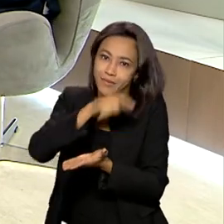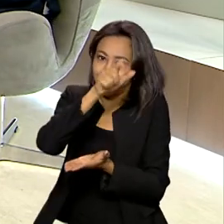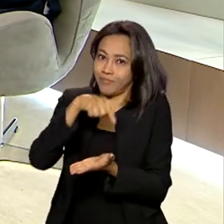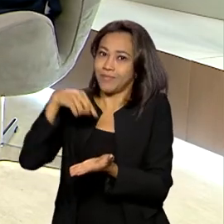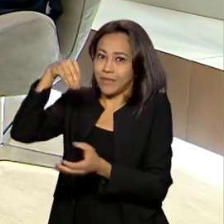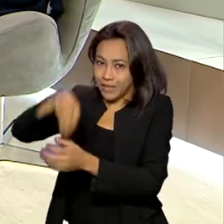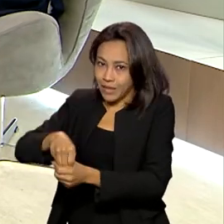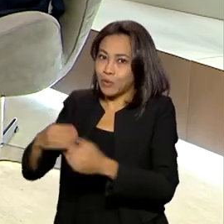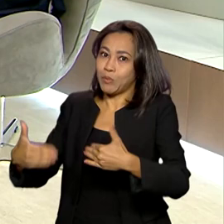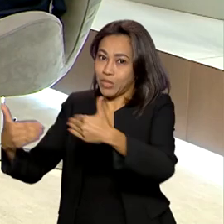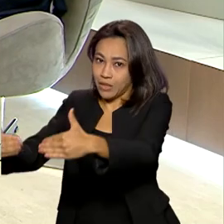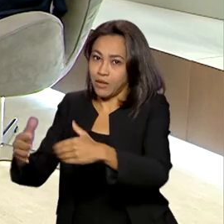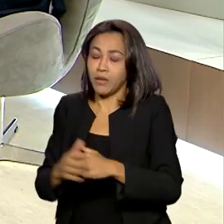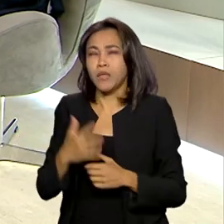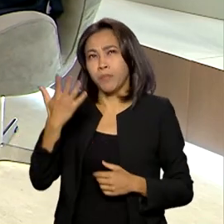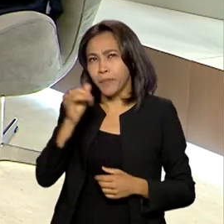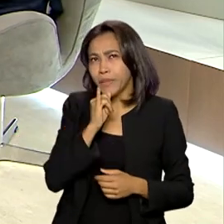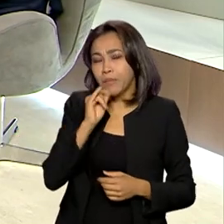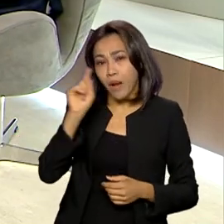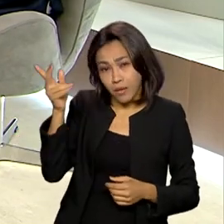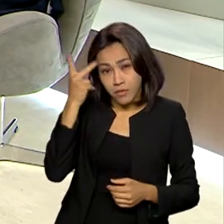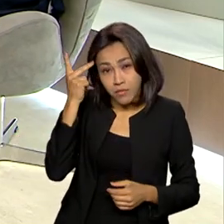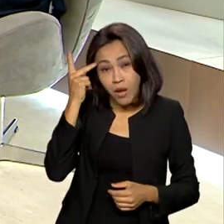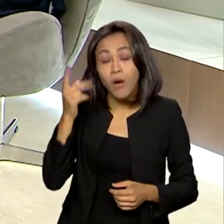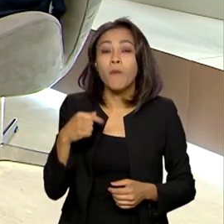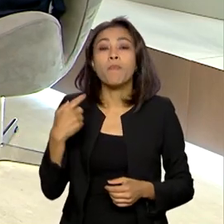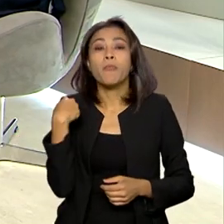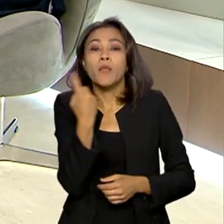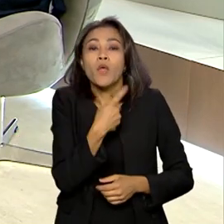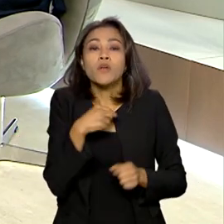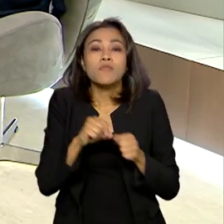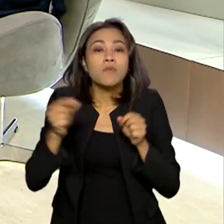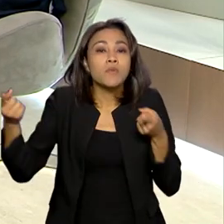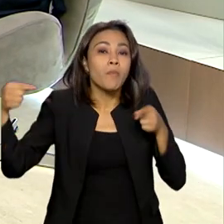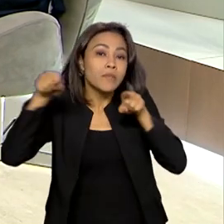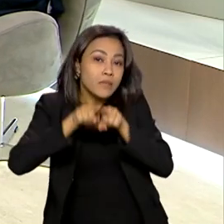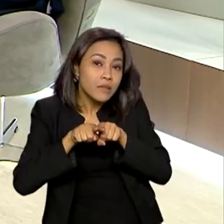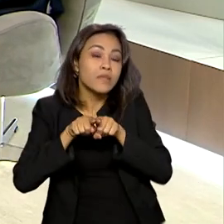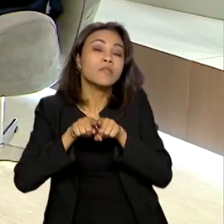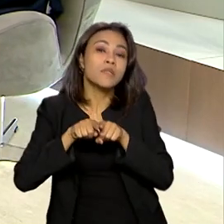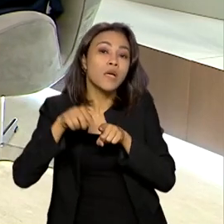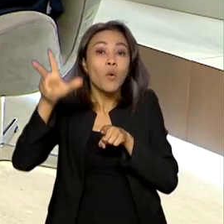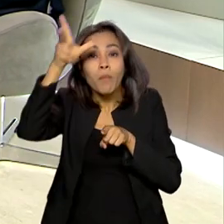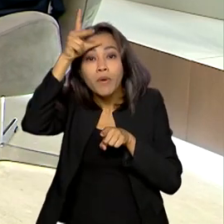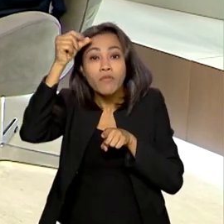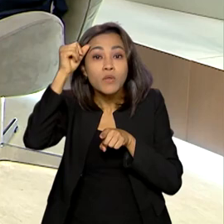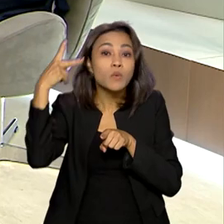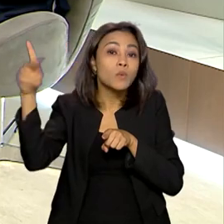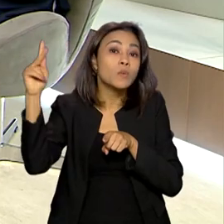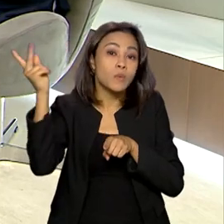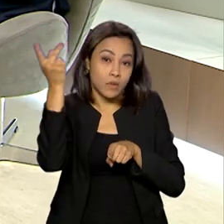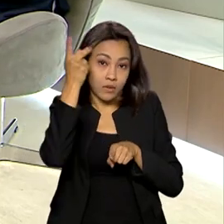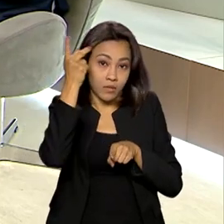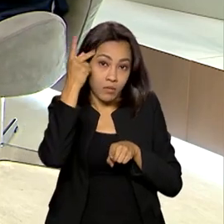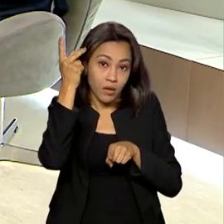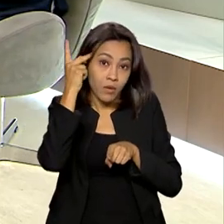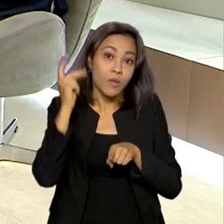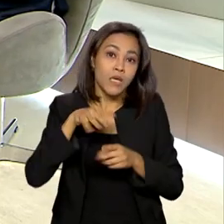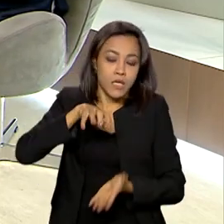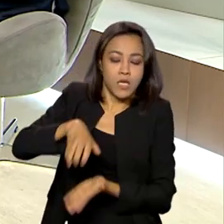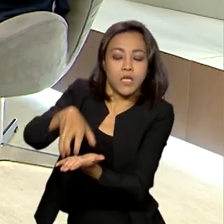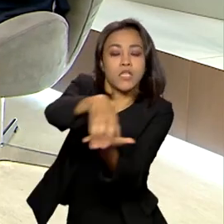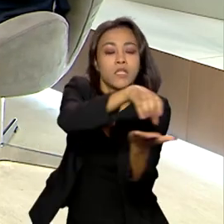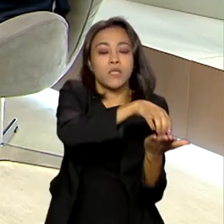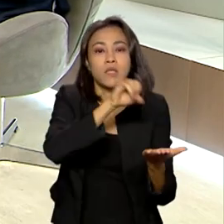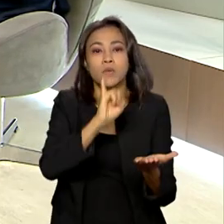ministério. Então, lá em São Paulo, por exemplo, nós fizemos uma parceria, um acordo de cooperação com a Prefeitura de São Paulo e nas agências da